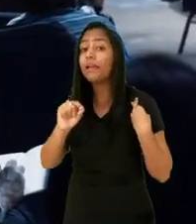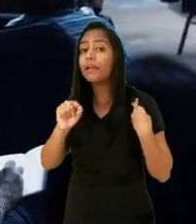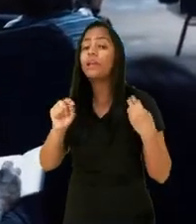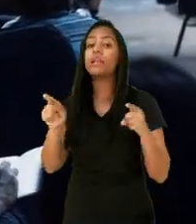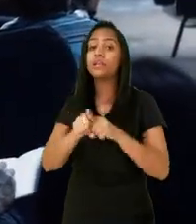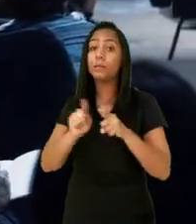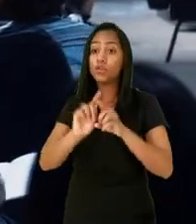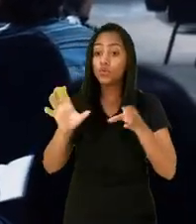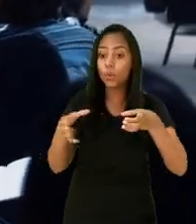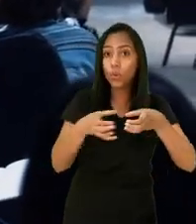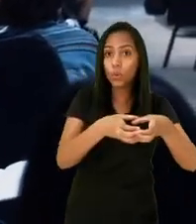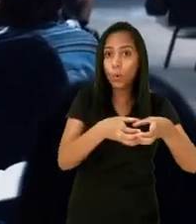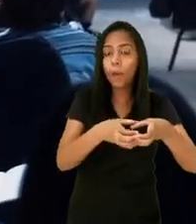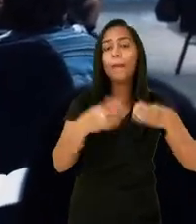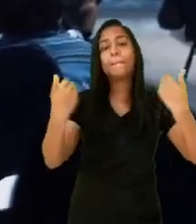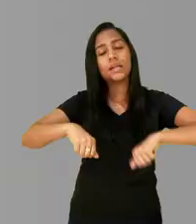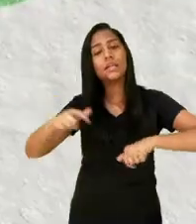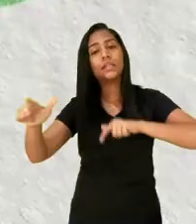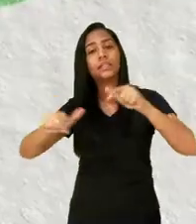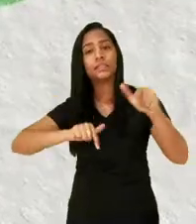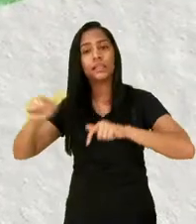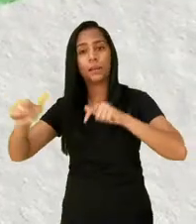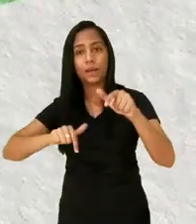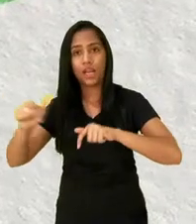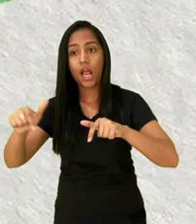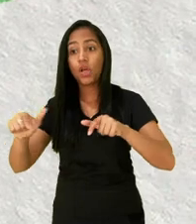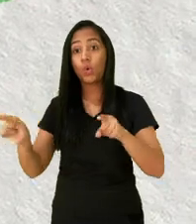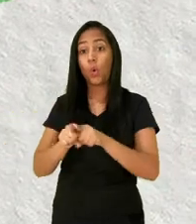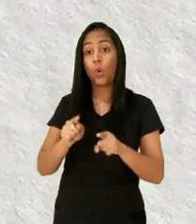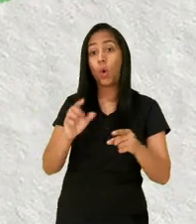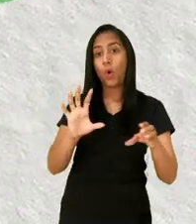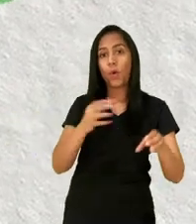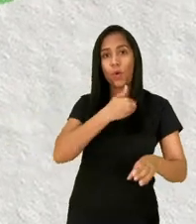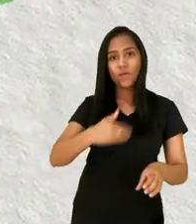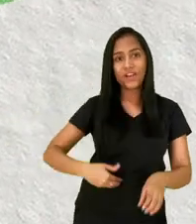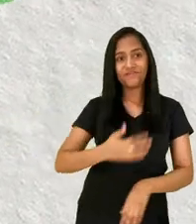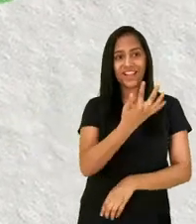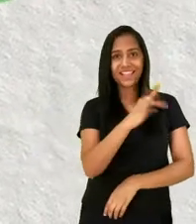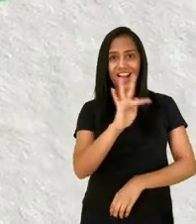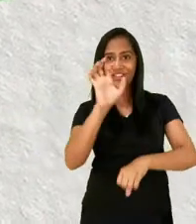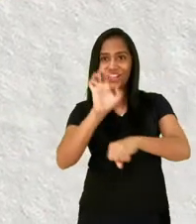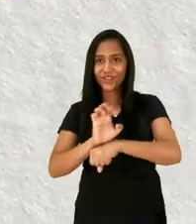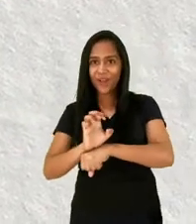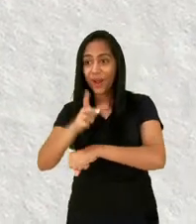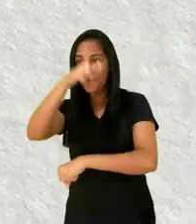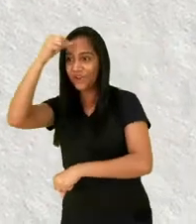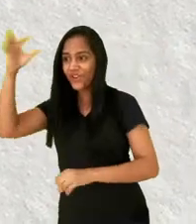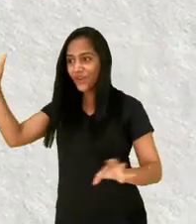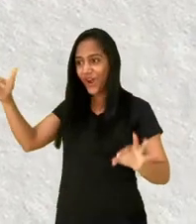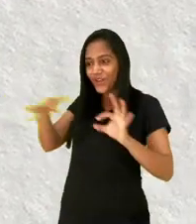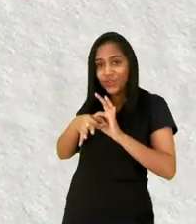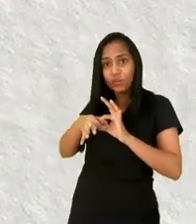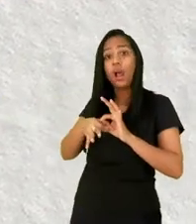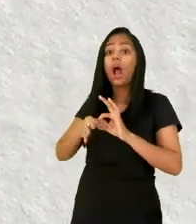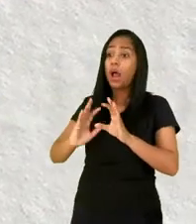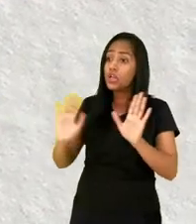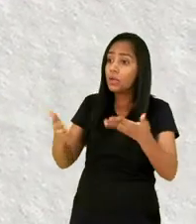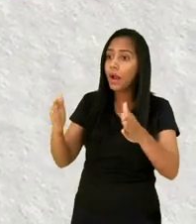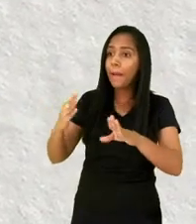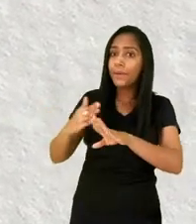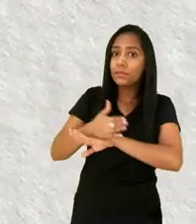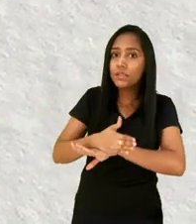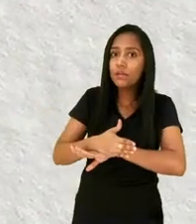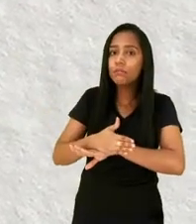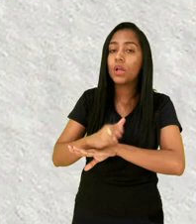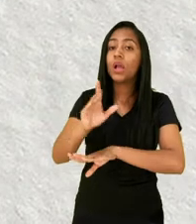lidere as ações e atue junto a essas pessoas e instituições. As pessoas responsáveis pela gestão da cidade, juntamente com suas equipes,